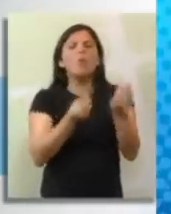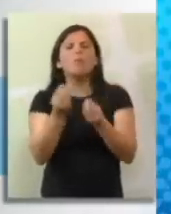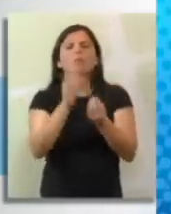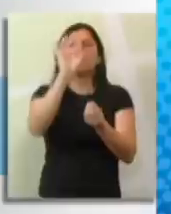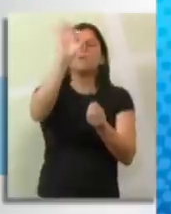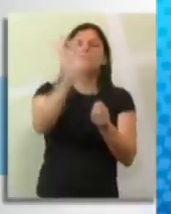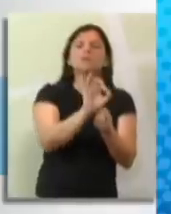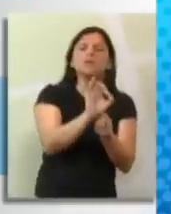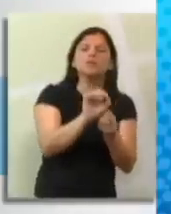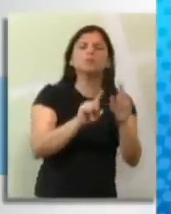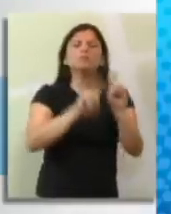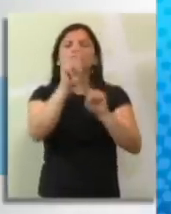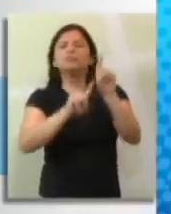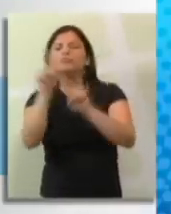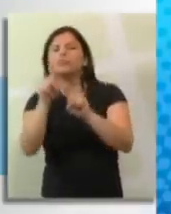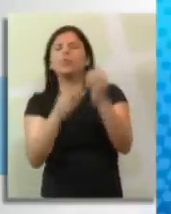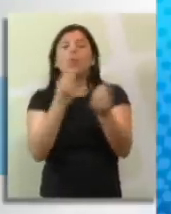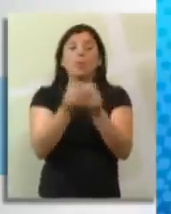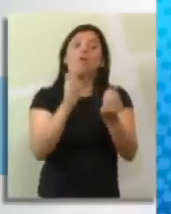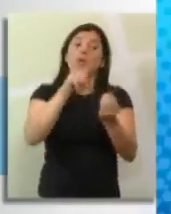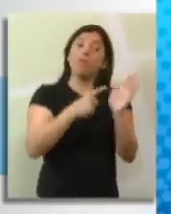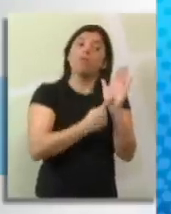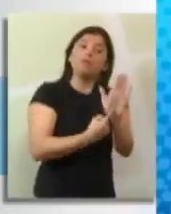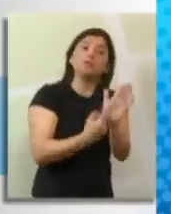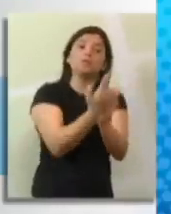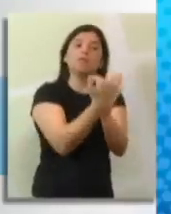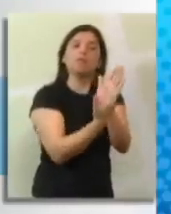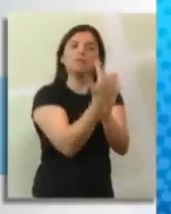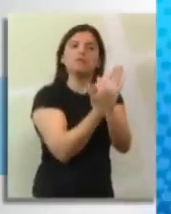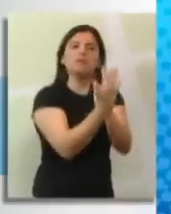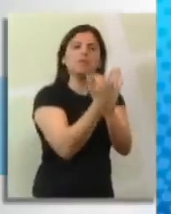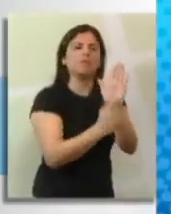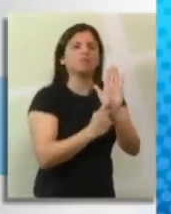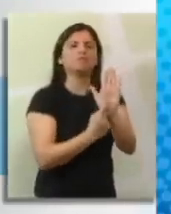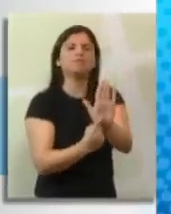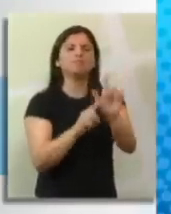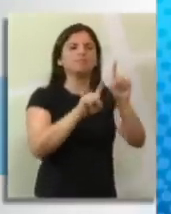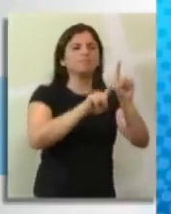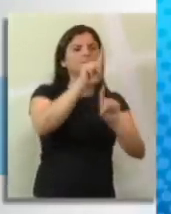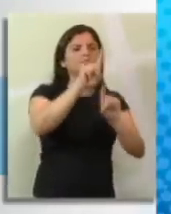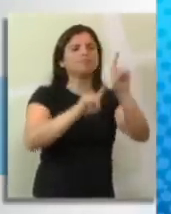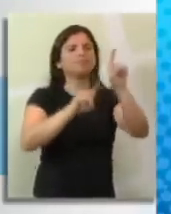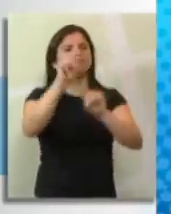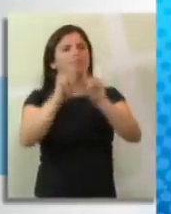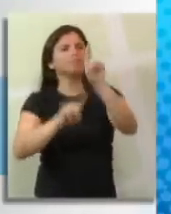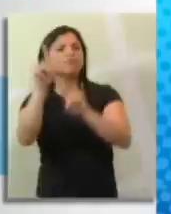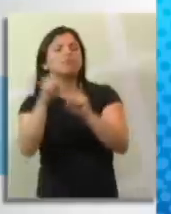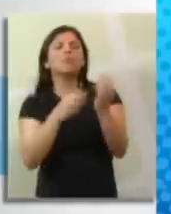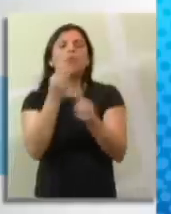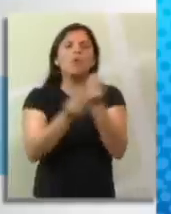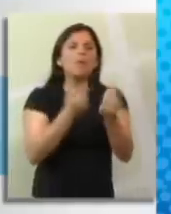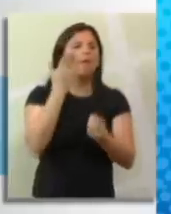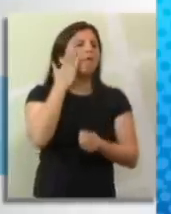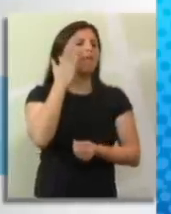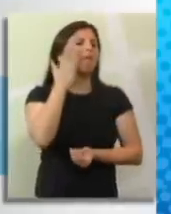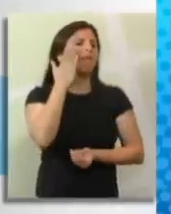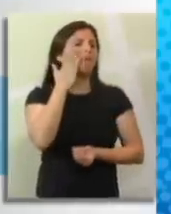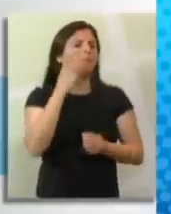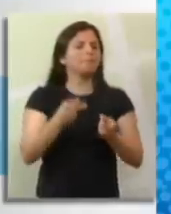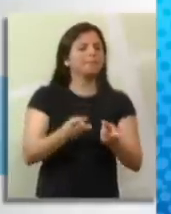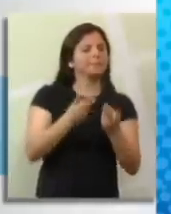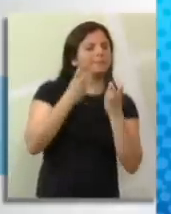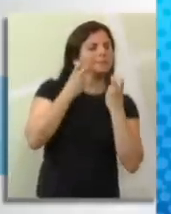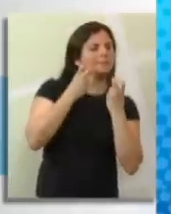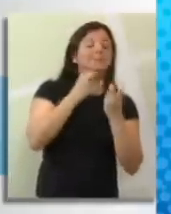falando ou lendo em algum texto escrito. Por exemplo, o Miguel disse que o número de pessoas que joga tênis nos Estados Unidos cresceu 48